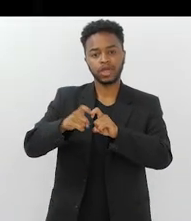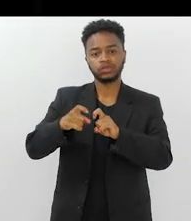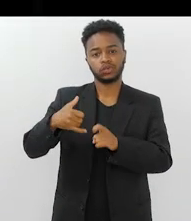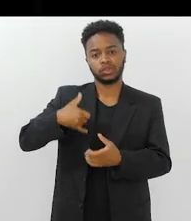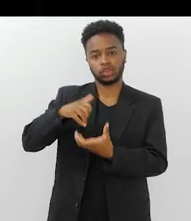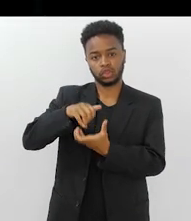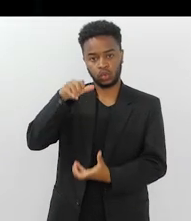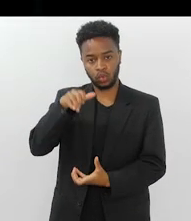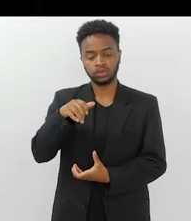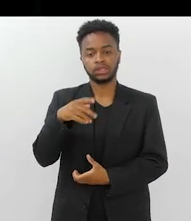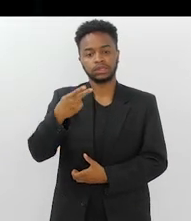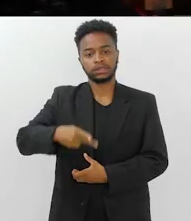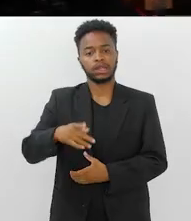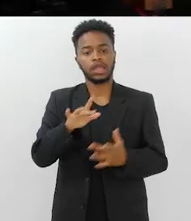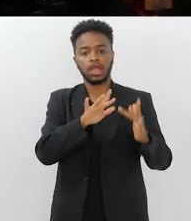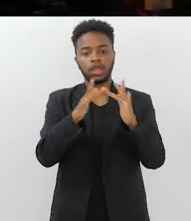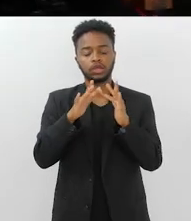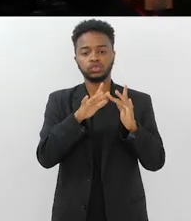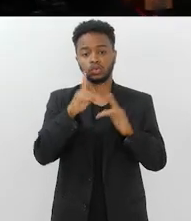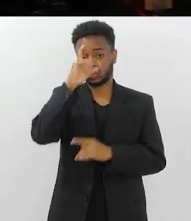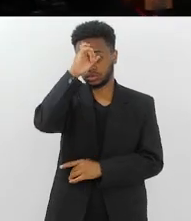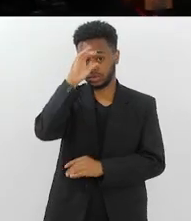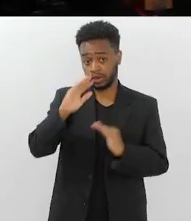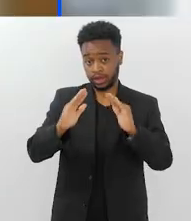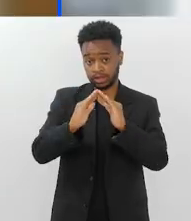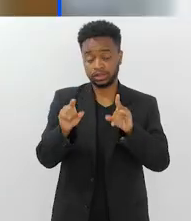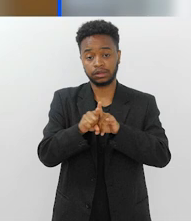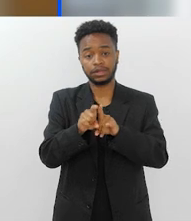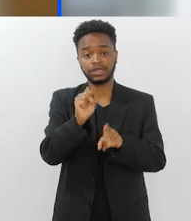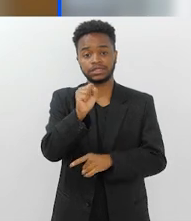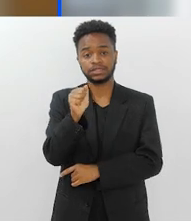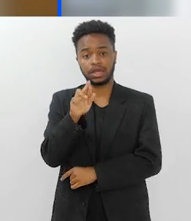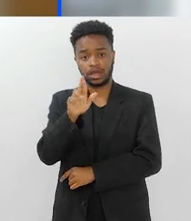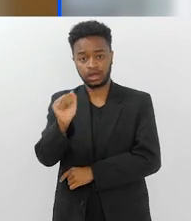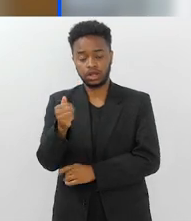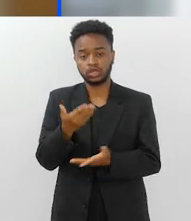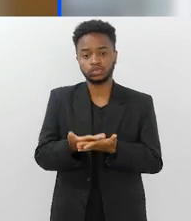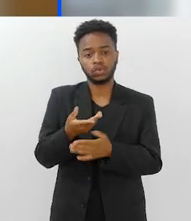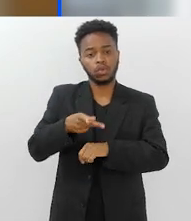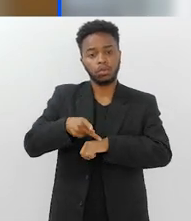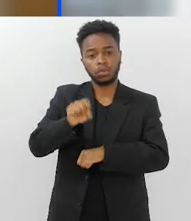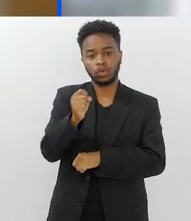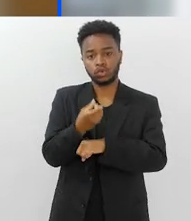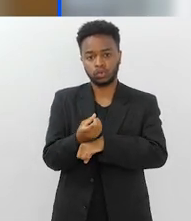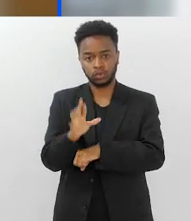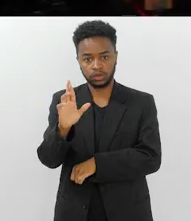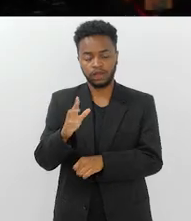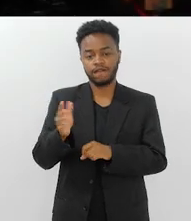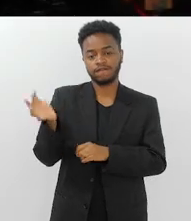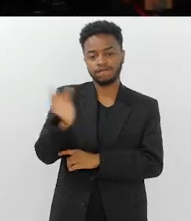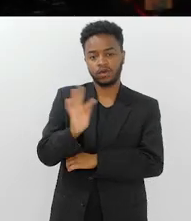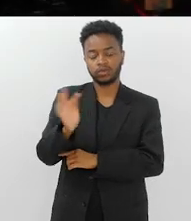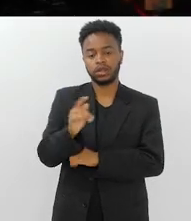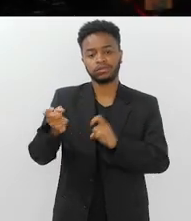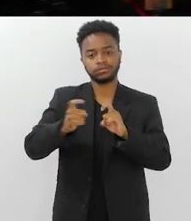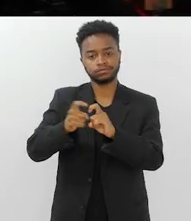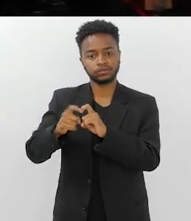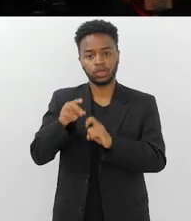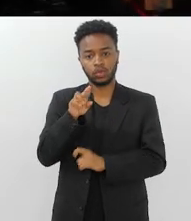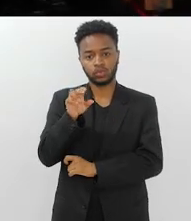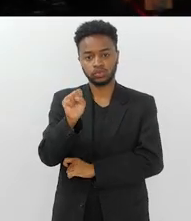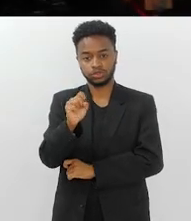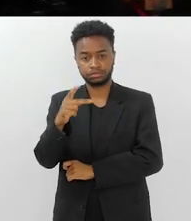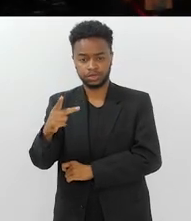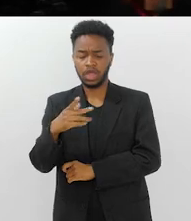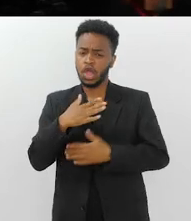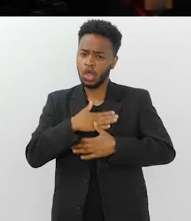da Rede Hospital Casa, e também a Sara Lopes, que é pós-doutoranda na Faculdade de Medicina da USP. É tão gostoso quando